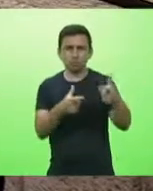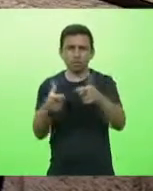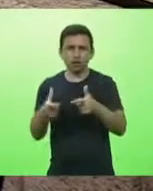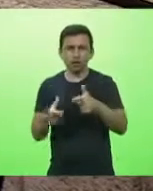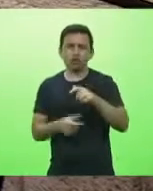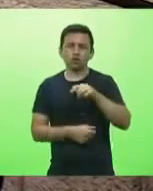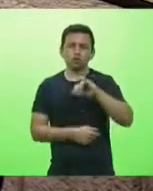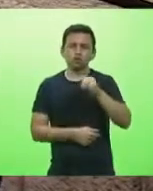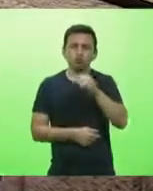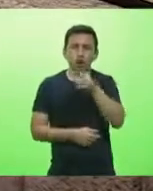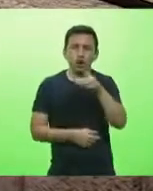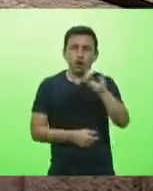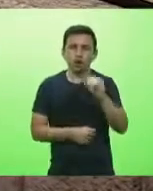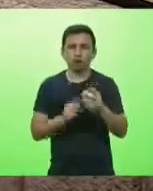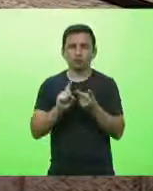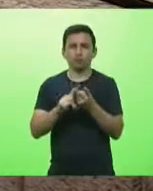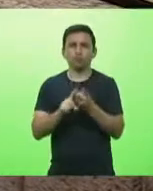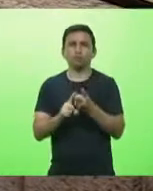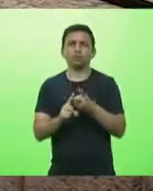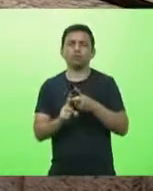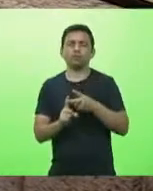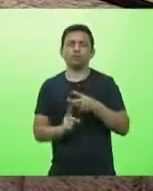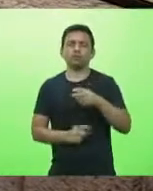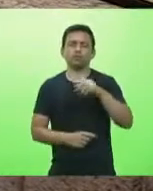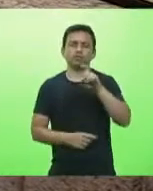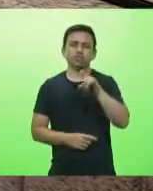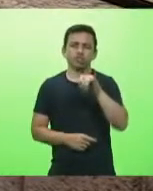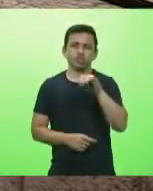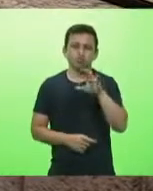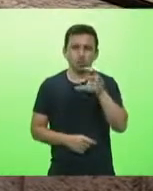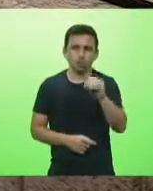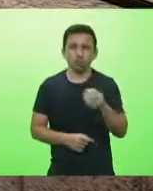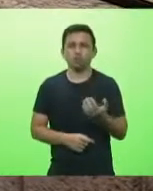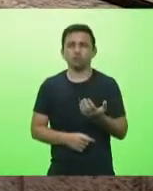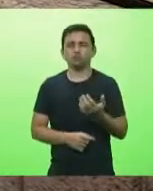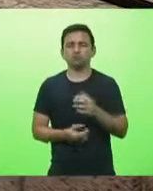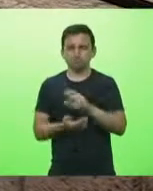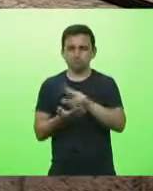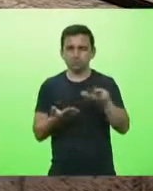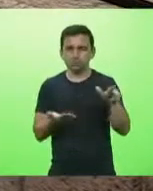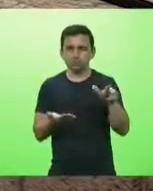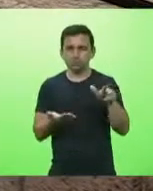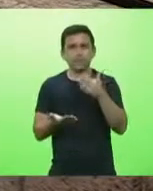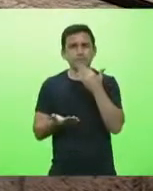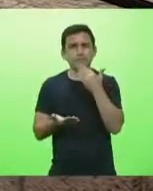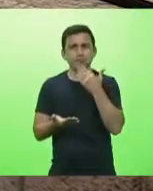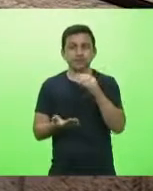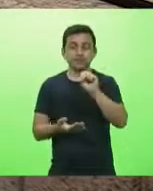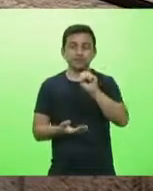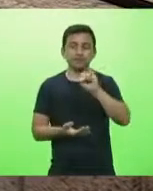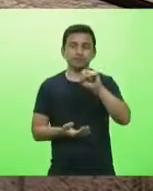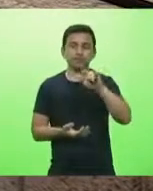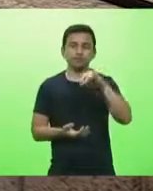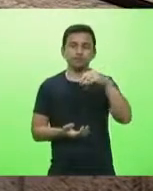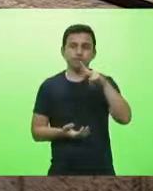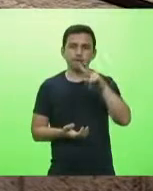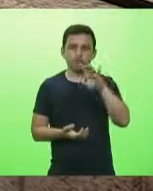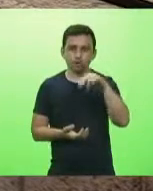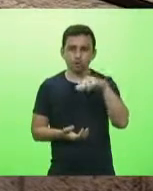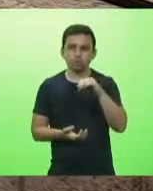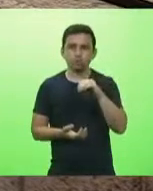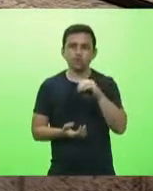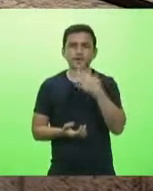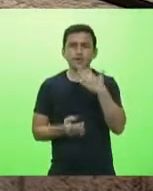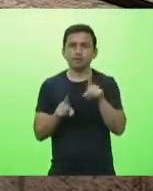Rodrigues prefeito Oscar Martarello prefeito Chico Foley estão pedindo o Silvano também de Quilombo estão pedindo a